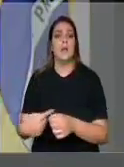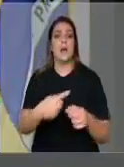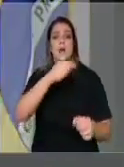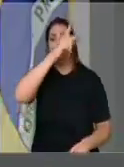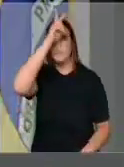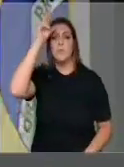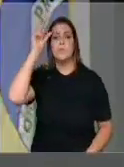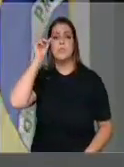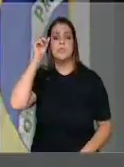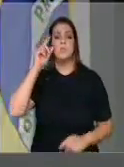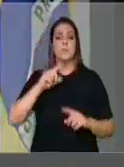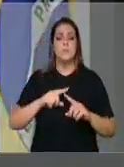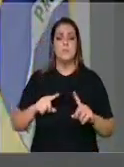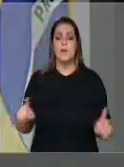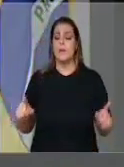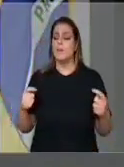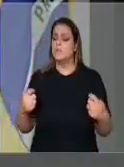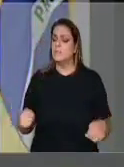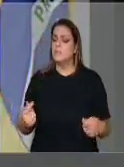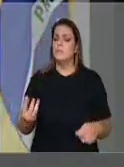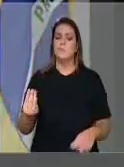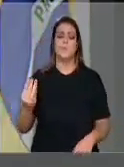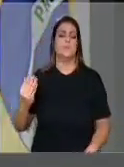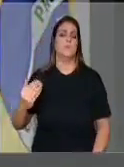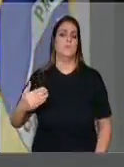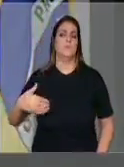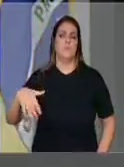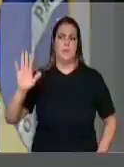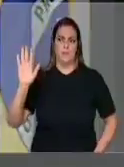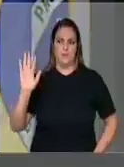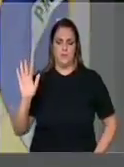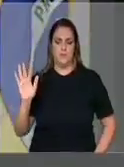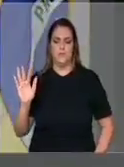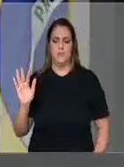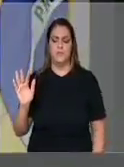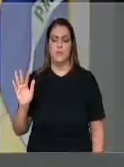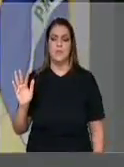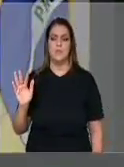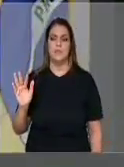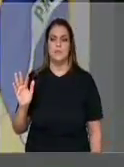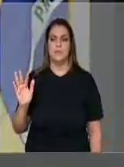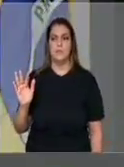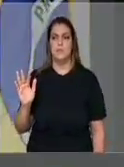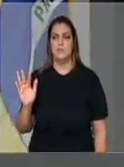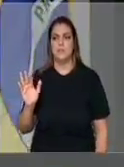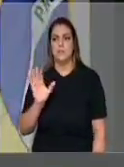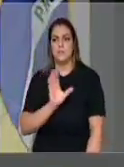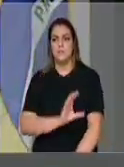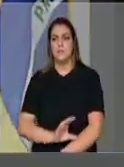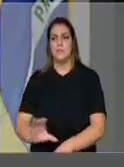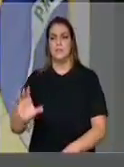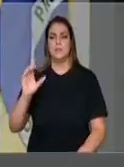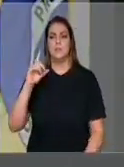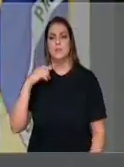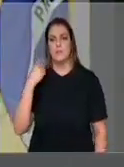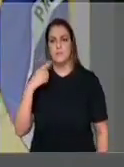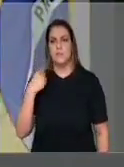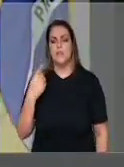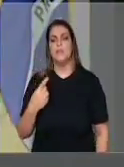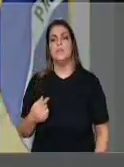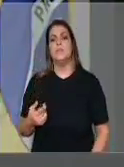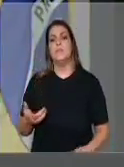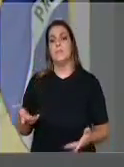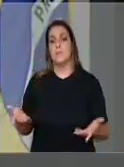para uma demanda muito grande nessa questão do curso de direito. O curso de direito